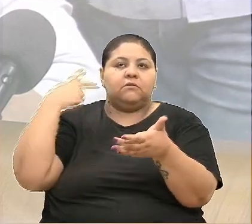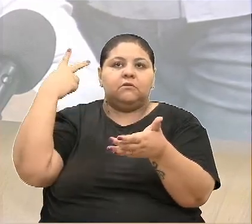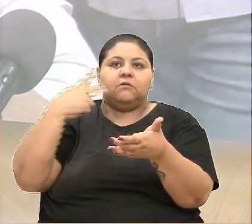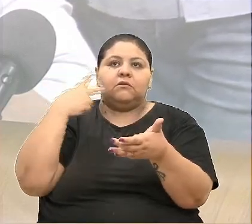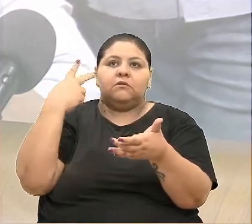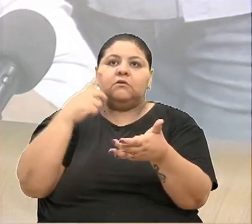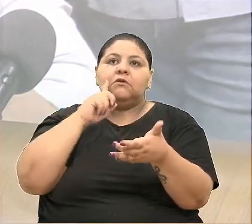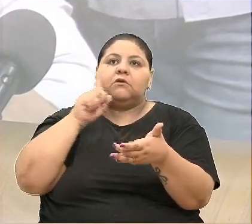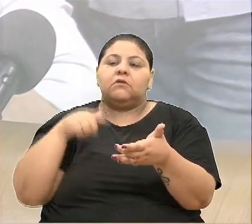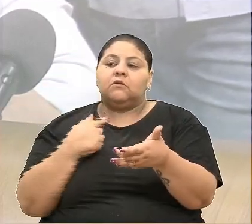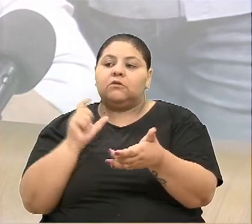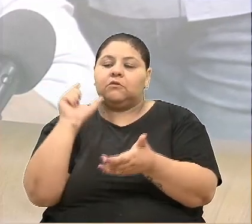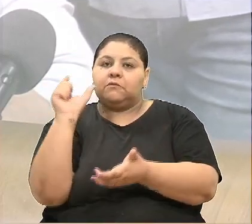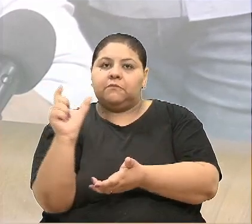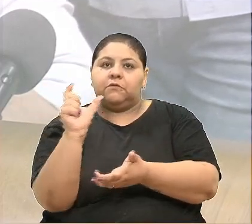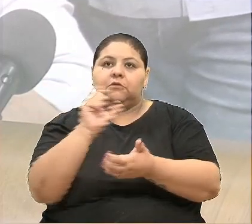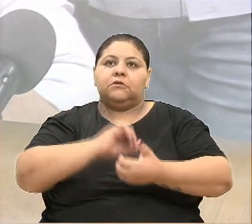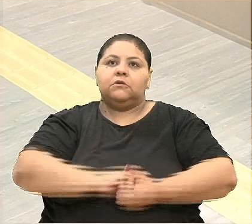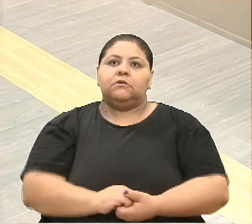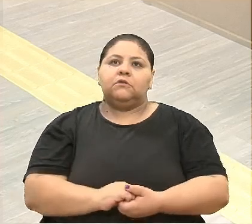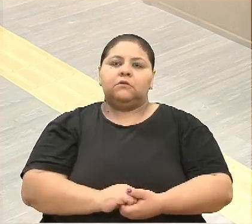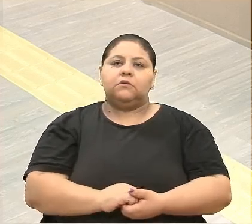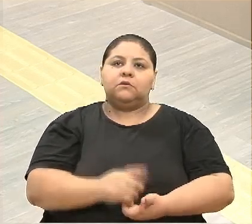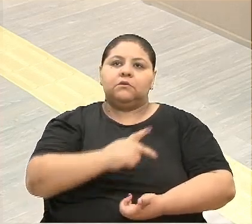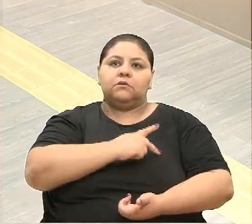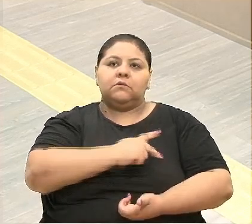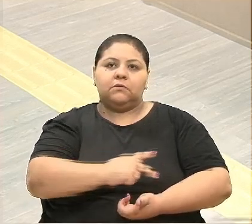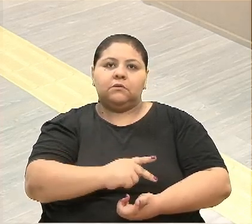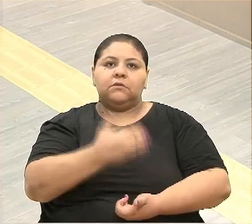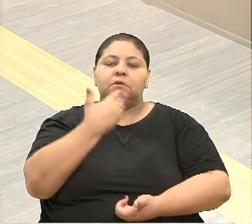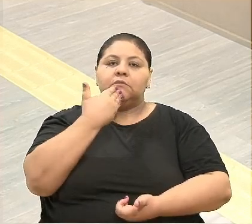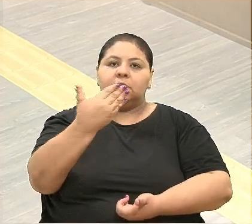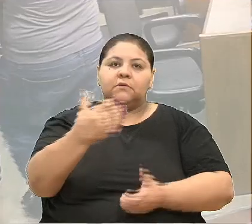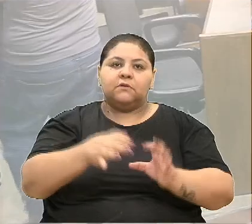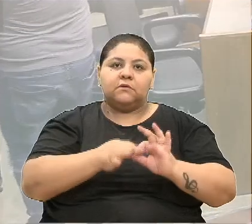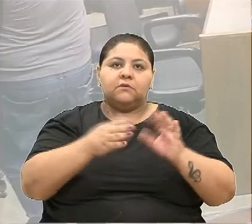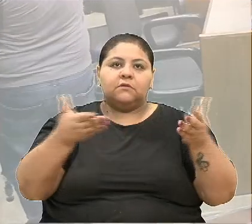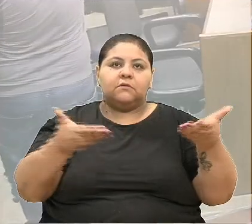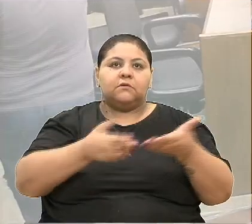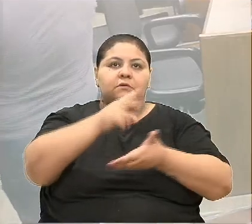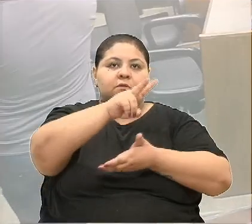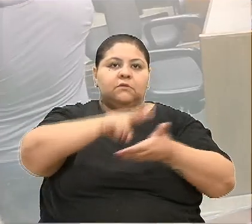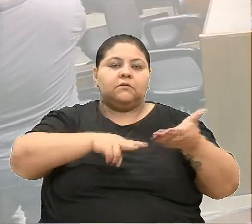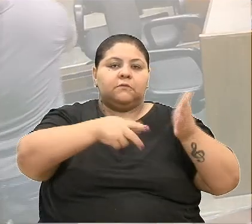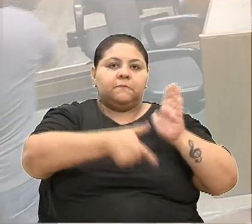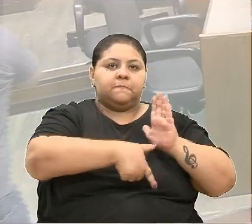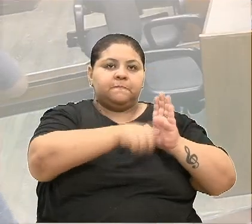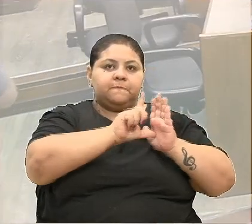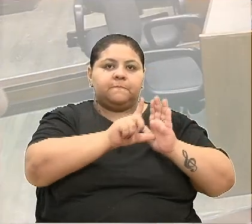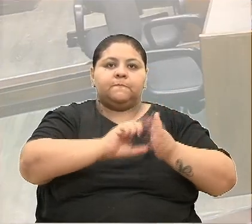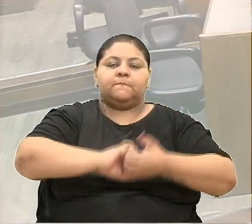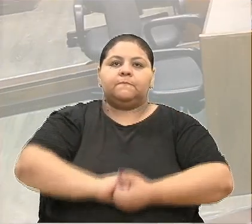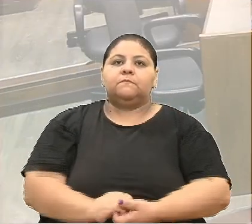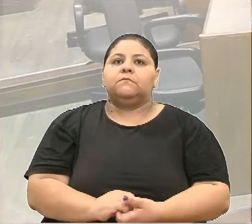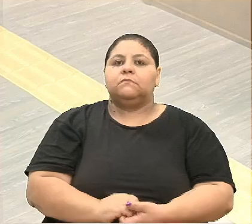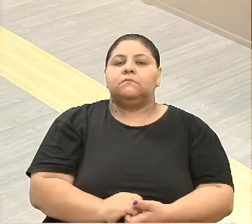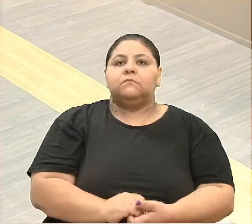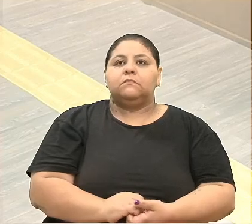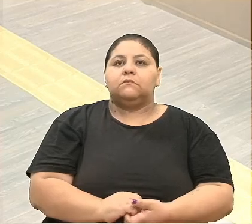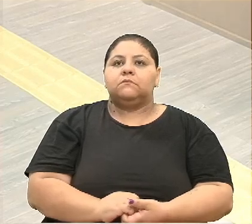Friço, com a palavra a relatora. Senhora Presidente, eu peço dispensa da leitura por tê-la feito anteriormente.